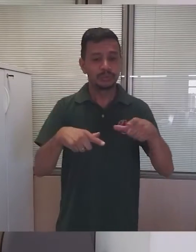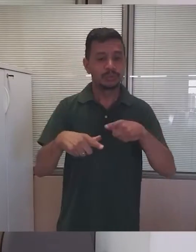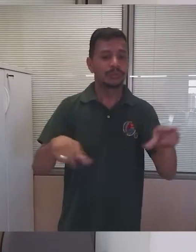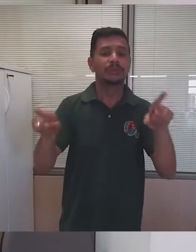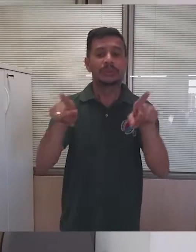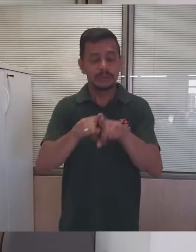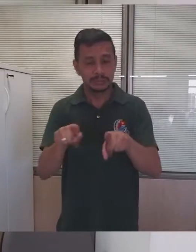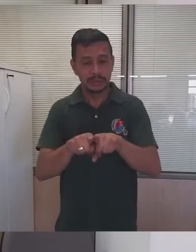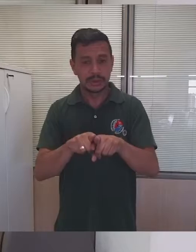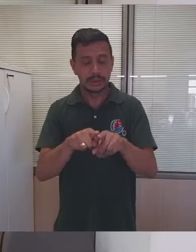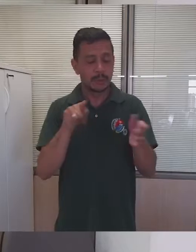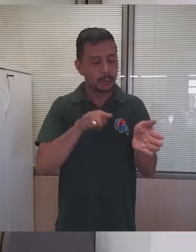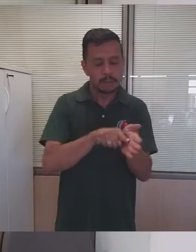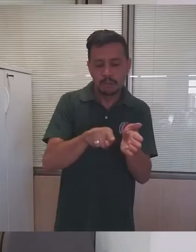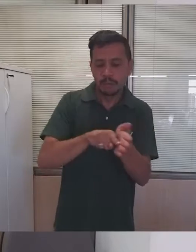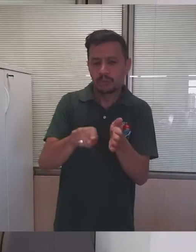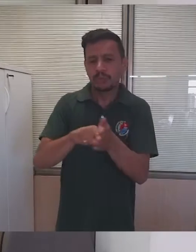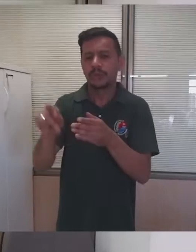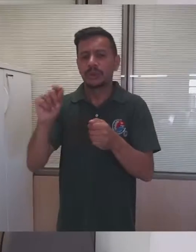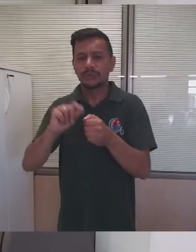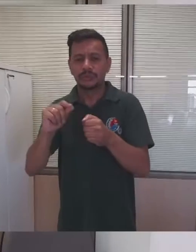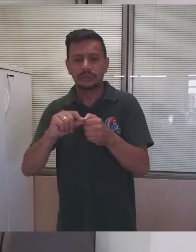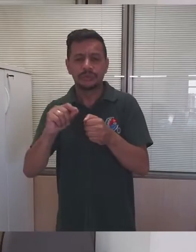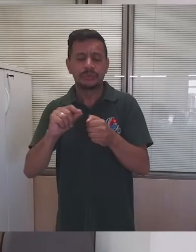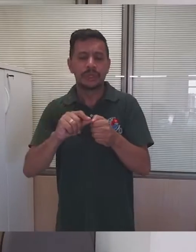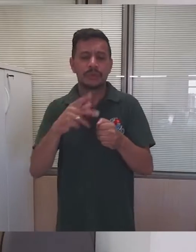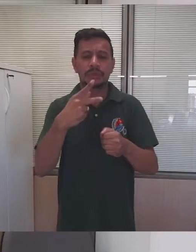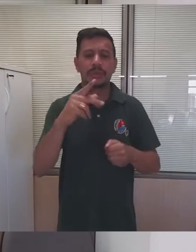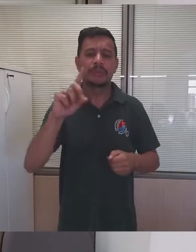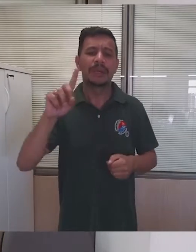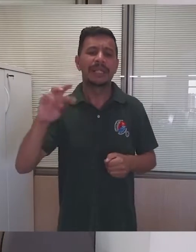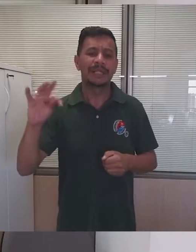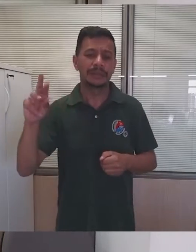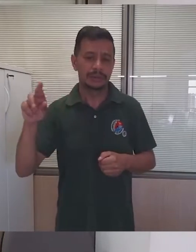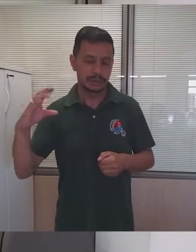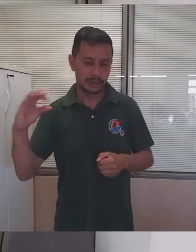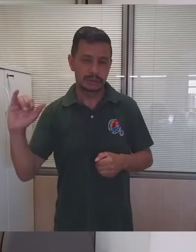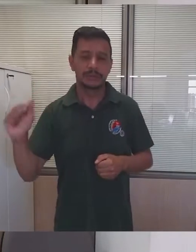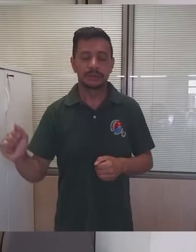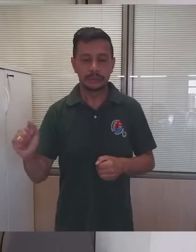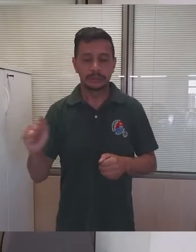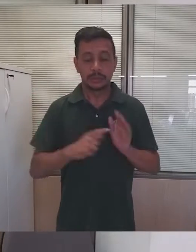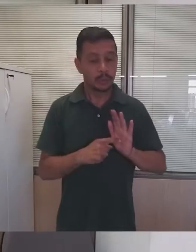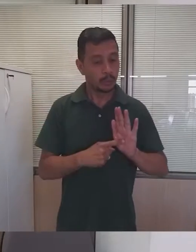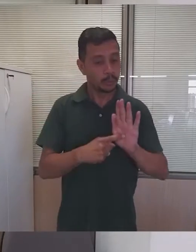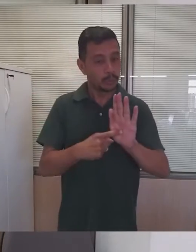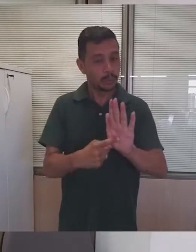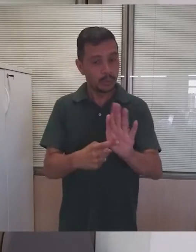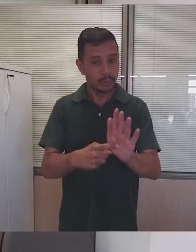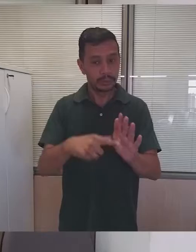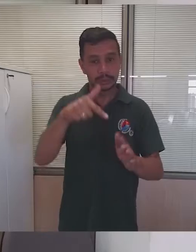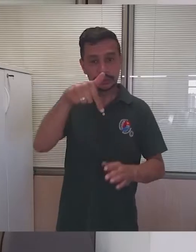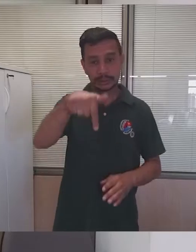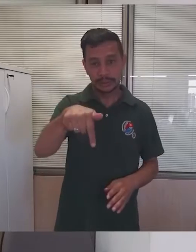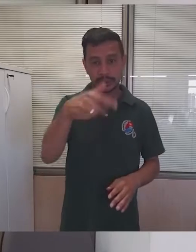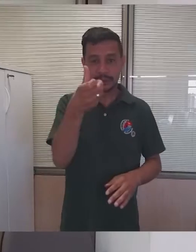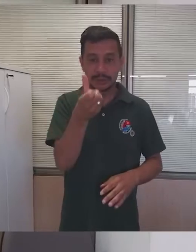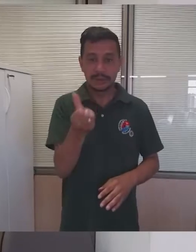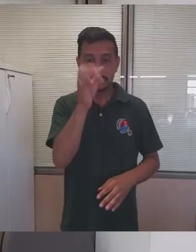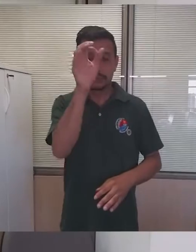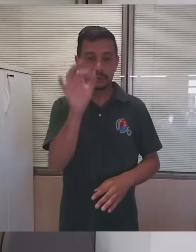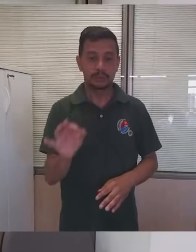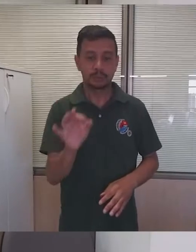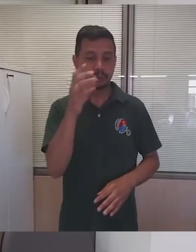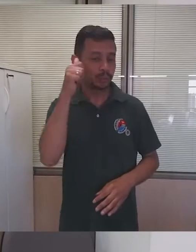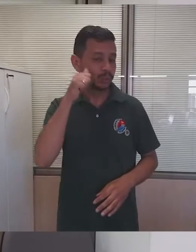trabalho. Uma pesquisa realizada pelo Instituto Patrícia Galvão e Locomotiva mostra que 76